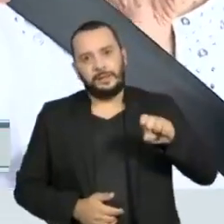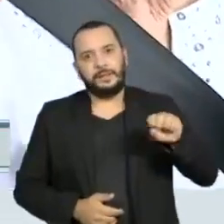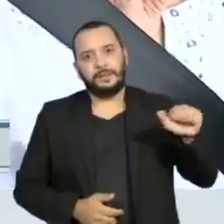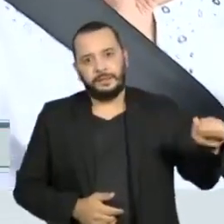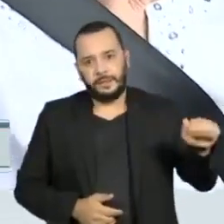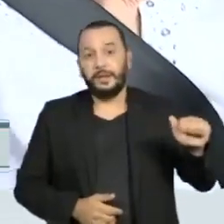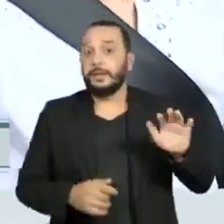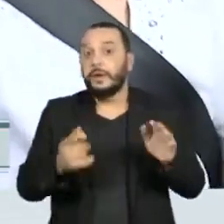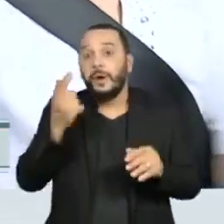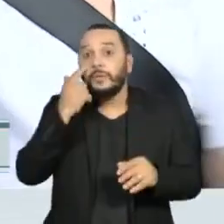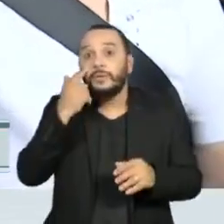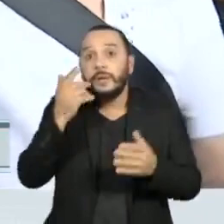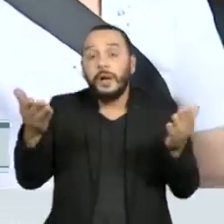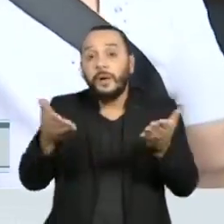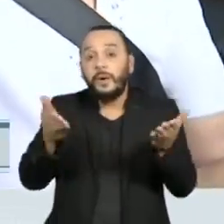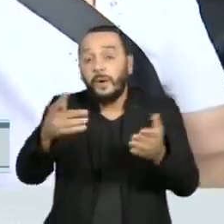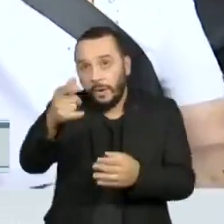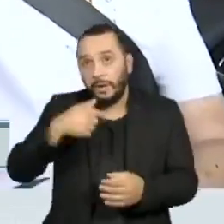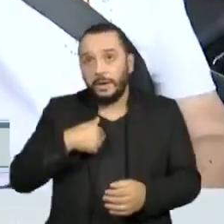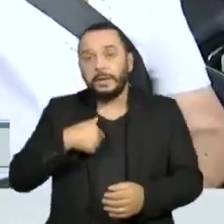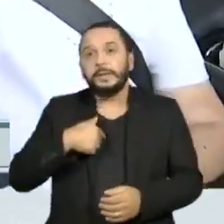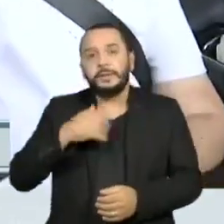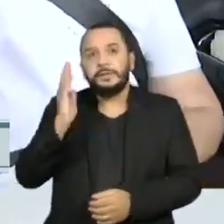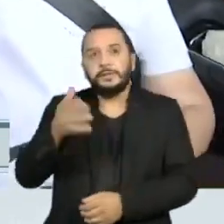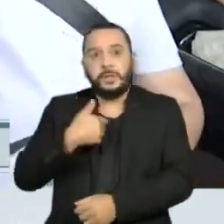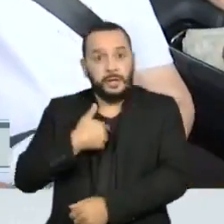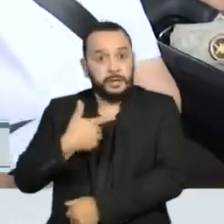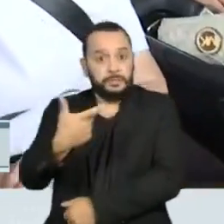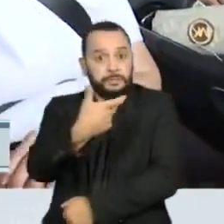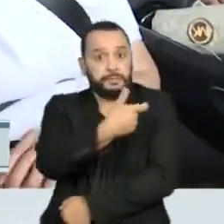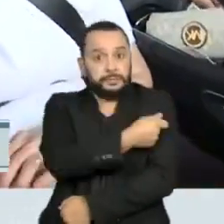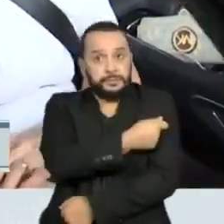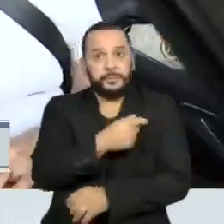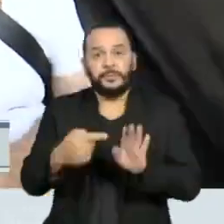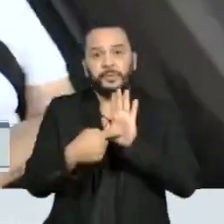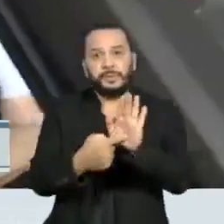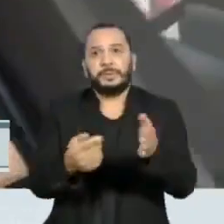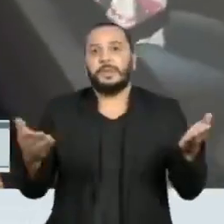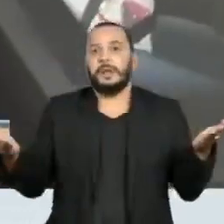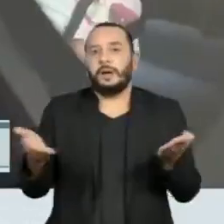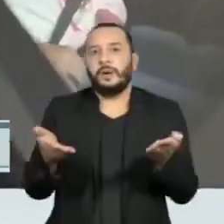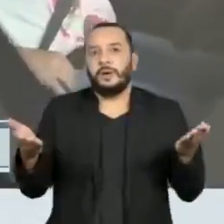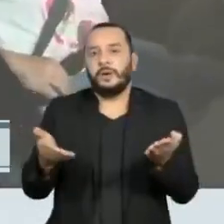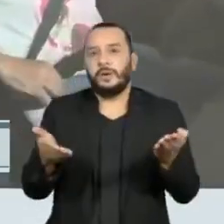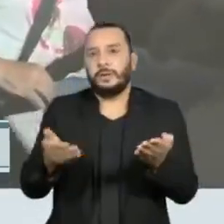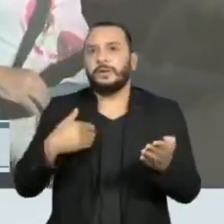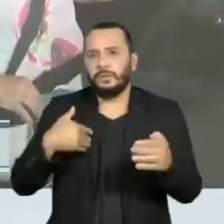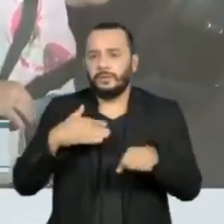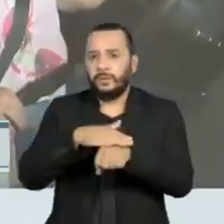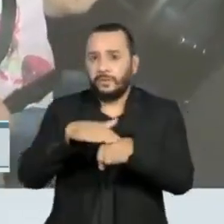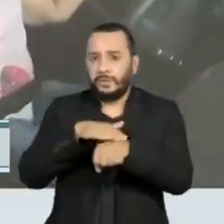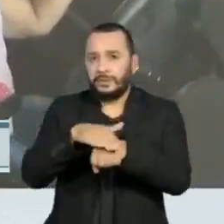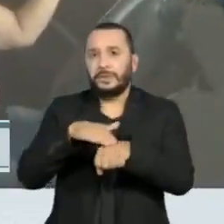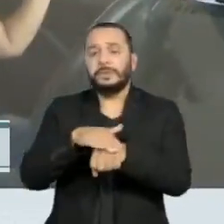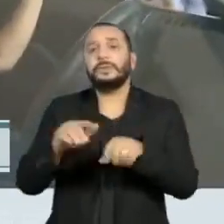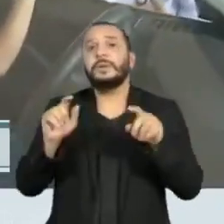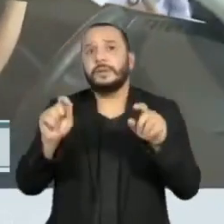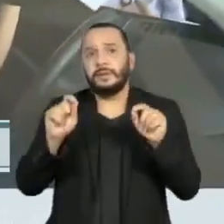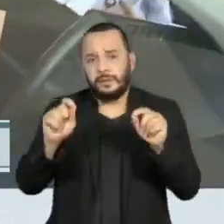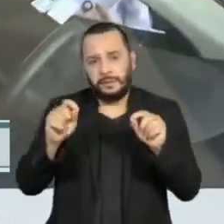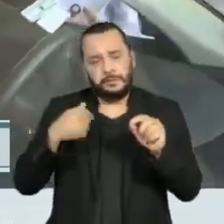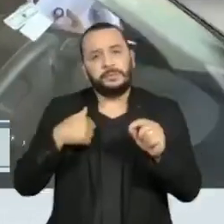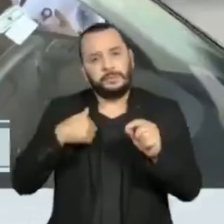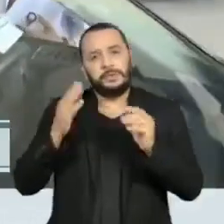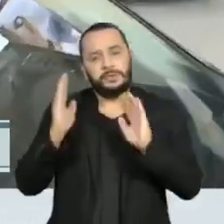acabamos de ver na imagem que a Vanessa Lorenzinhos e o nosso cinegrafista está apresentando aí para a gente. Nós conversamos no começo dessa edição com as